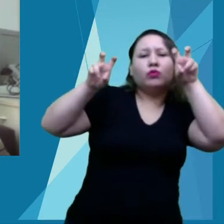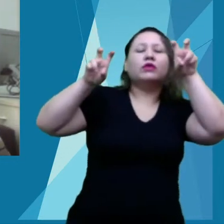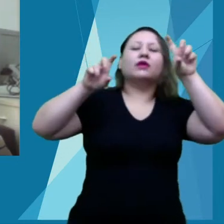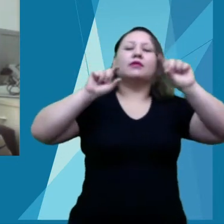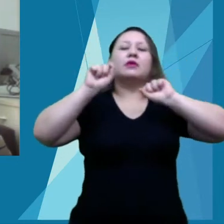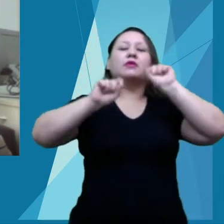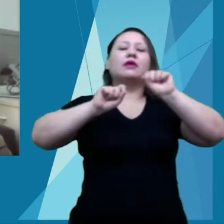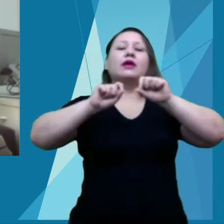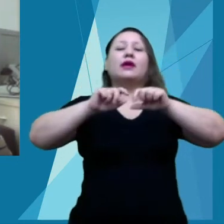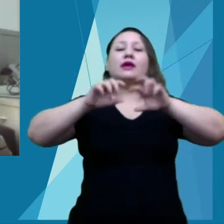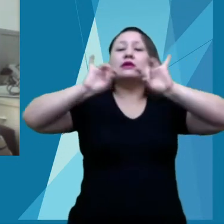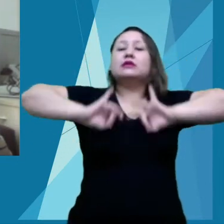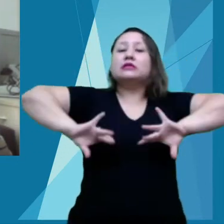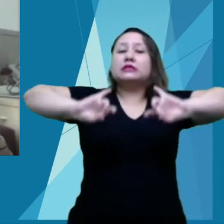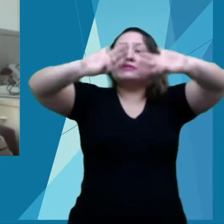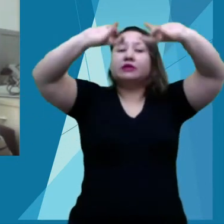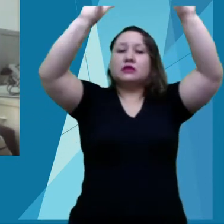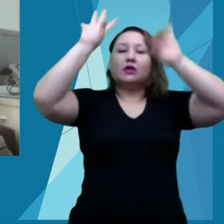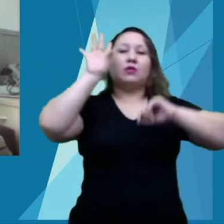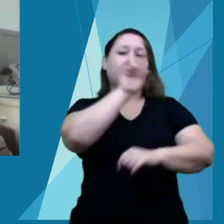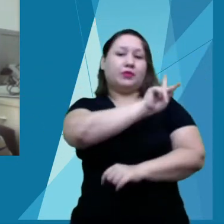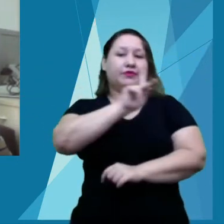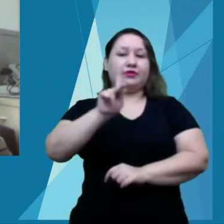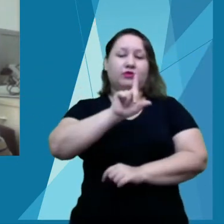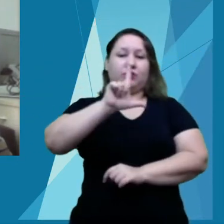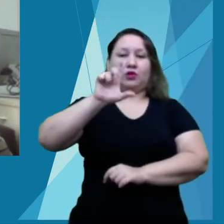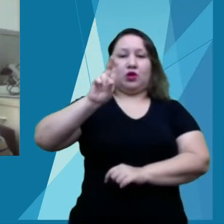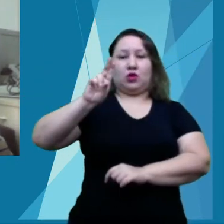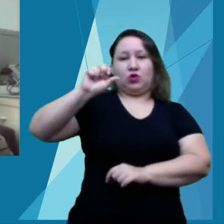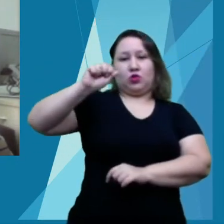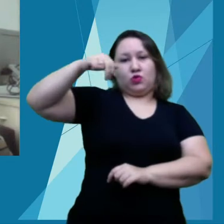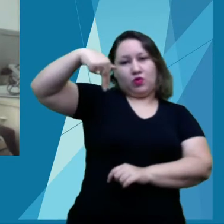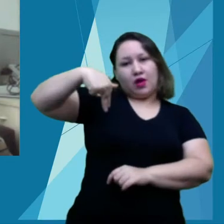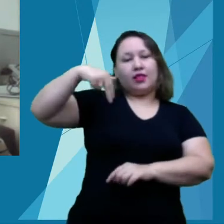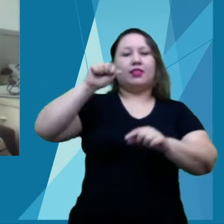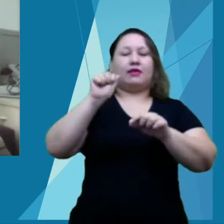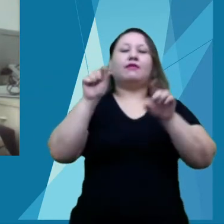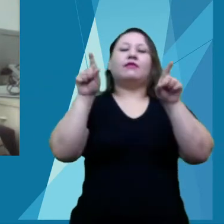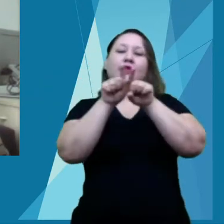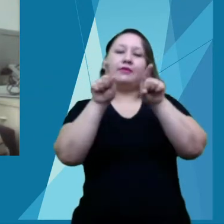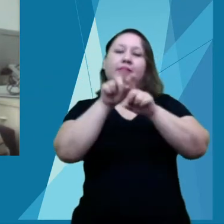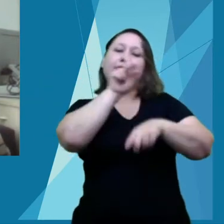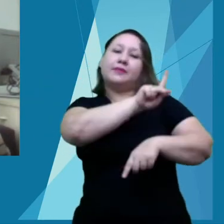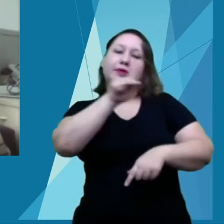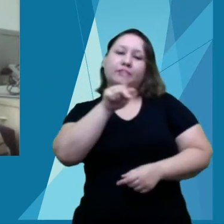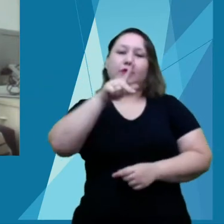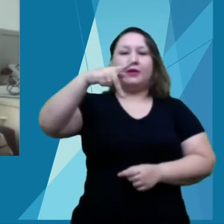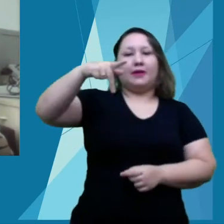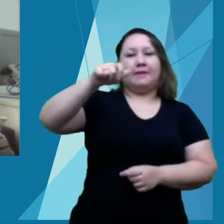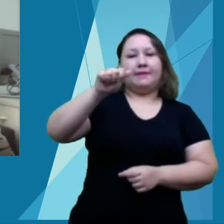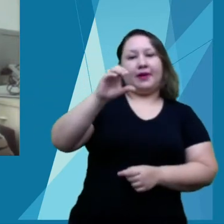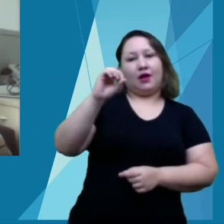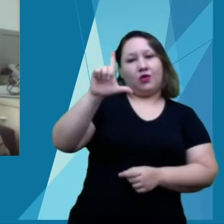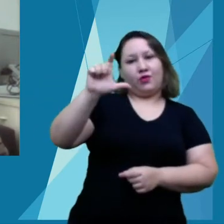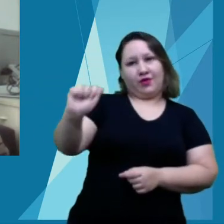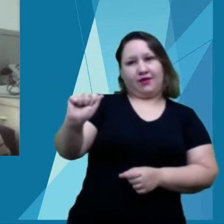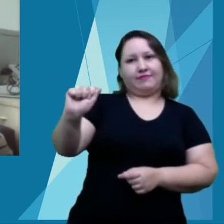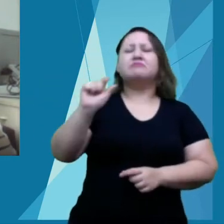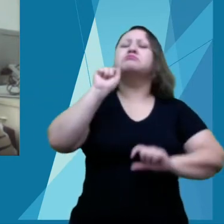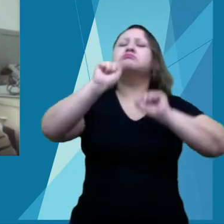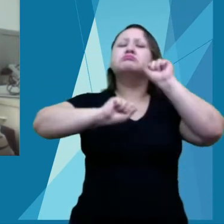Luana Ugaldi e também à professora Paola. Este Conceitê, ele traz como